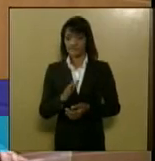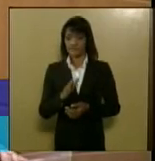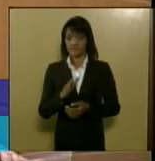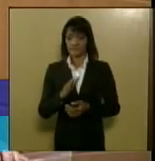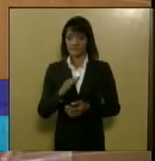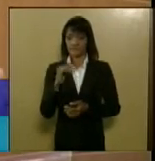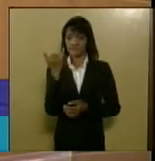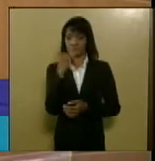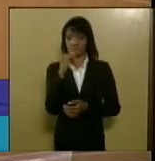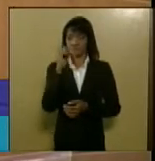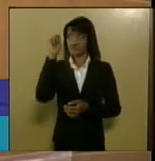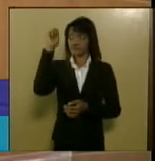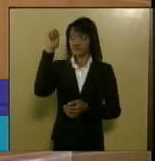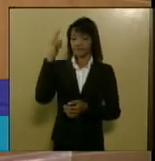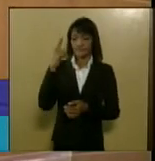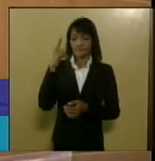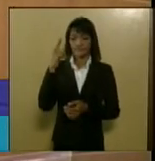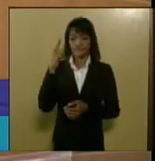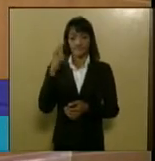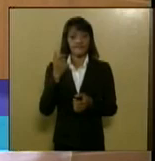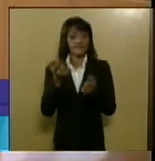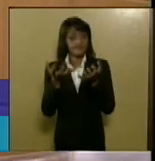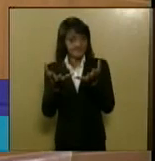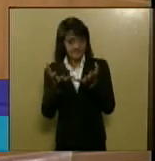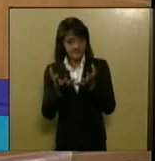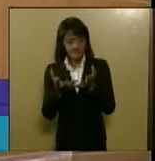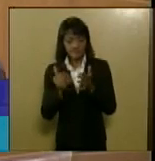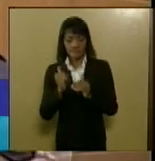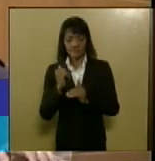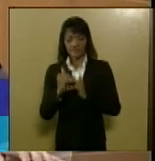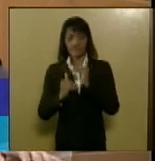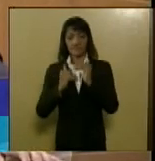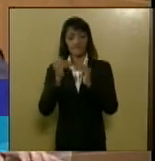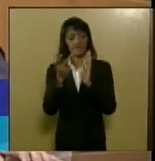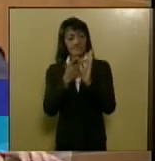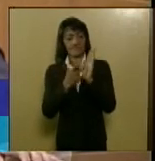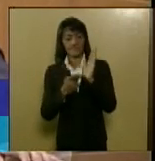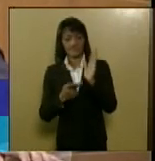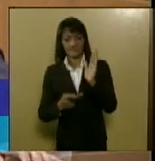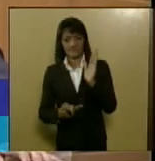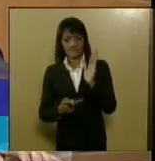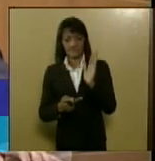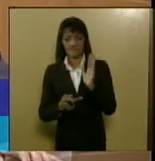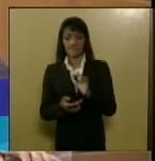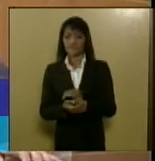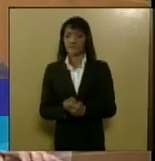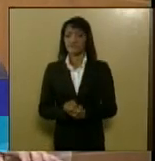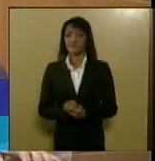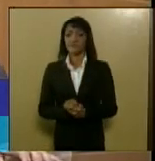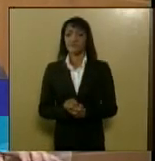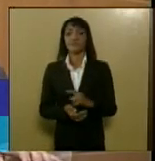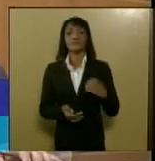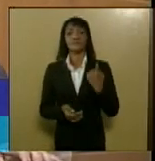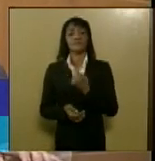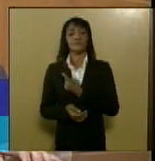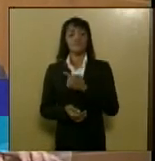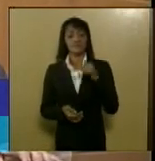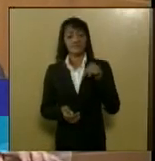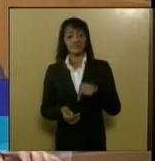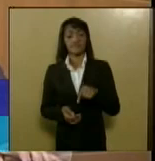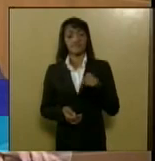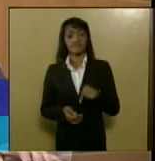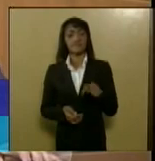está se buscando desenvolver projetos nessa área. E nós, aqui em Sergipe,